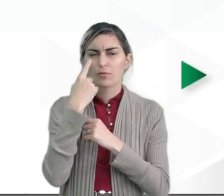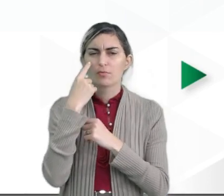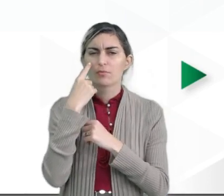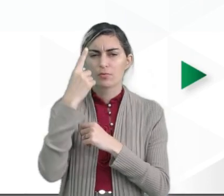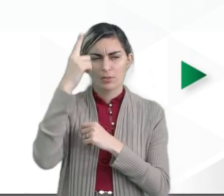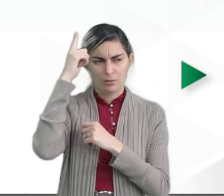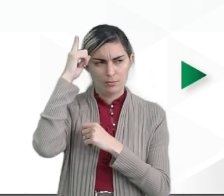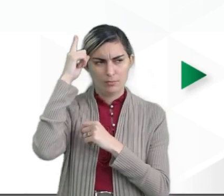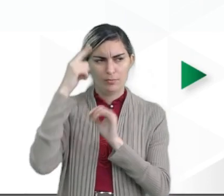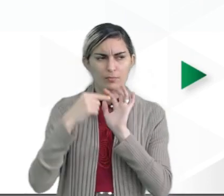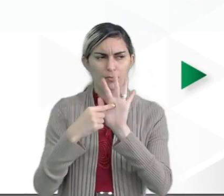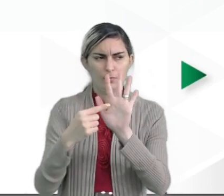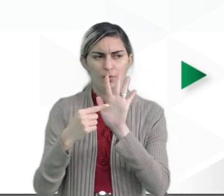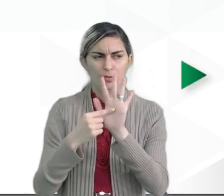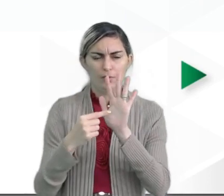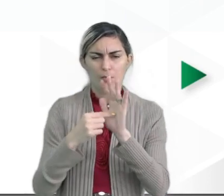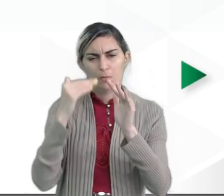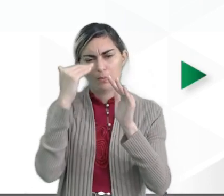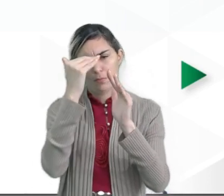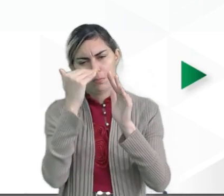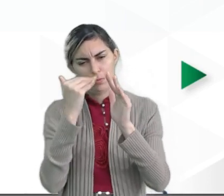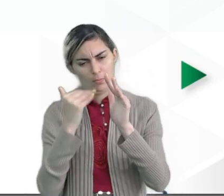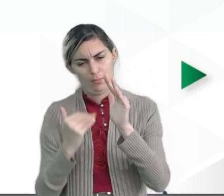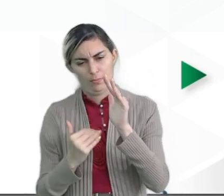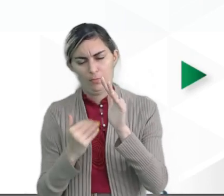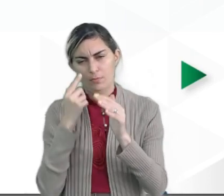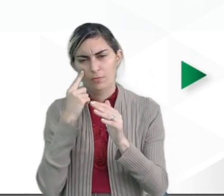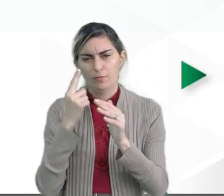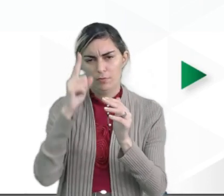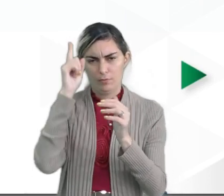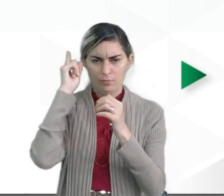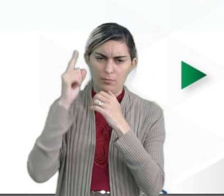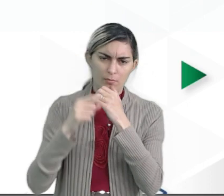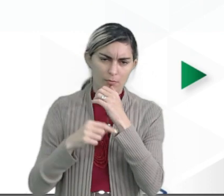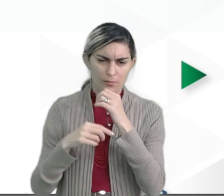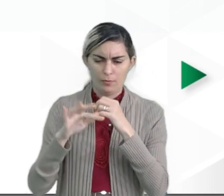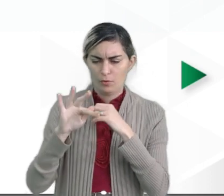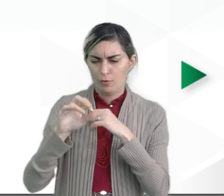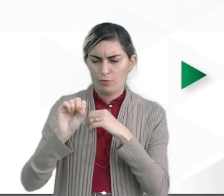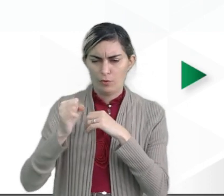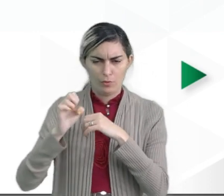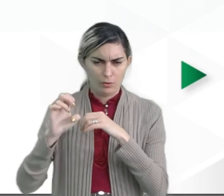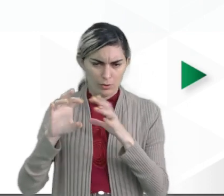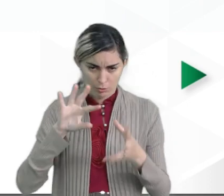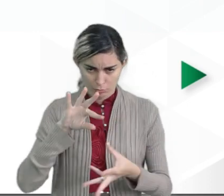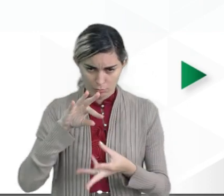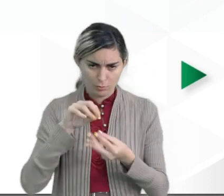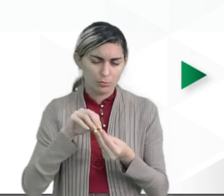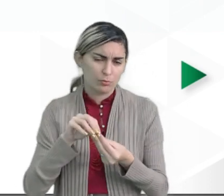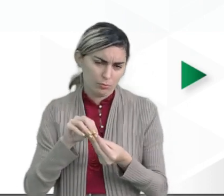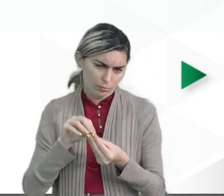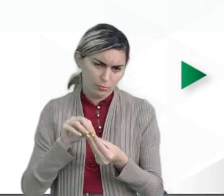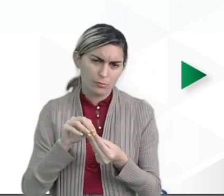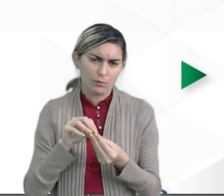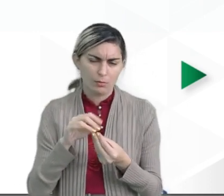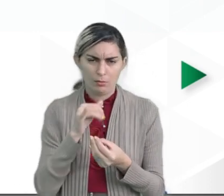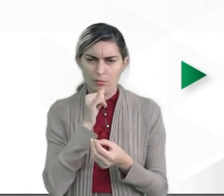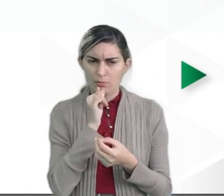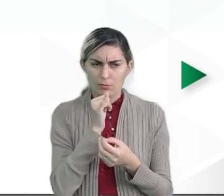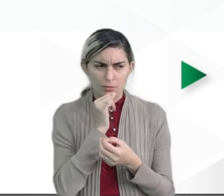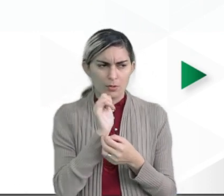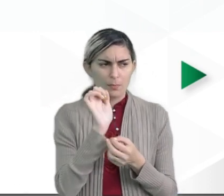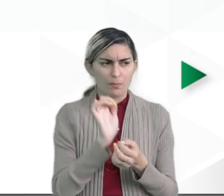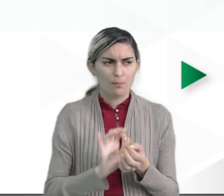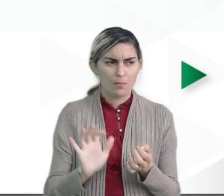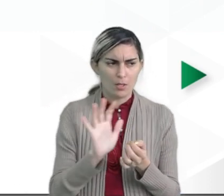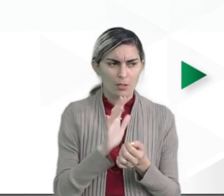justamente mostrando o que é um fóssil. Se eu fosse aqui fazer um resumo, por essa imagem